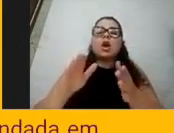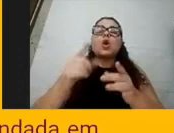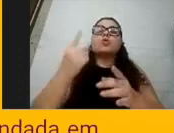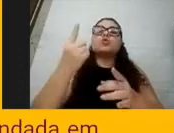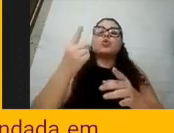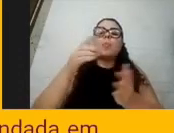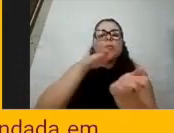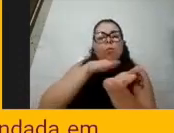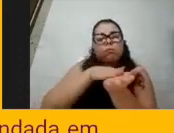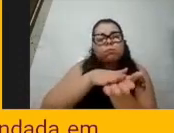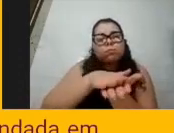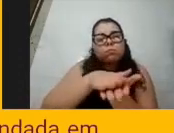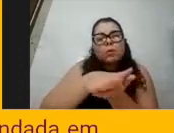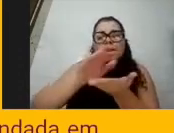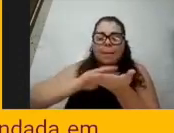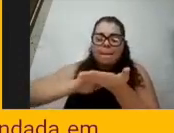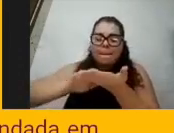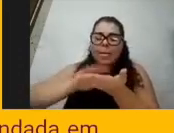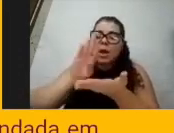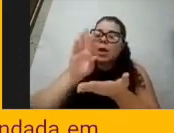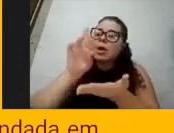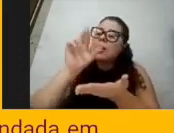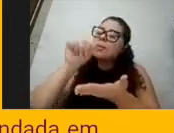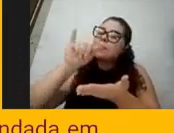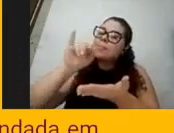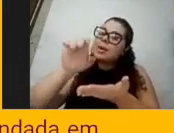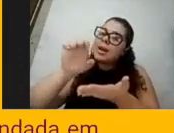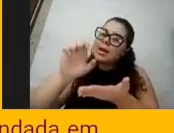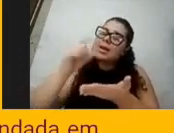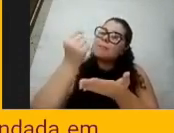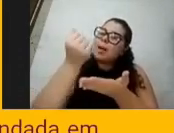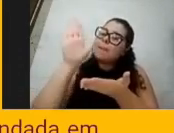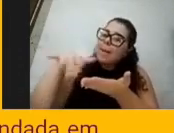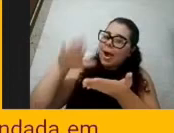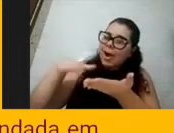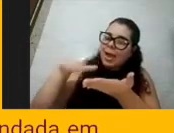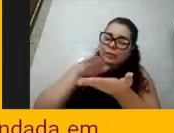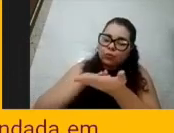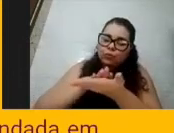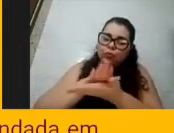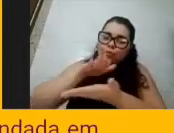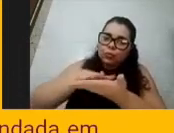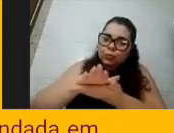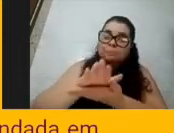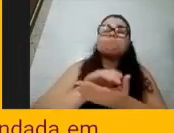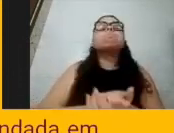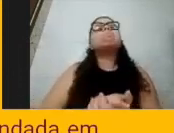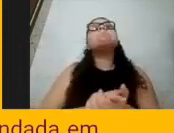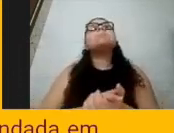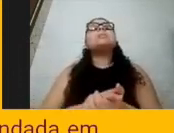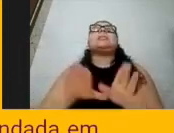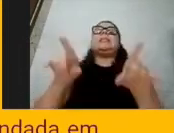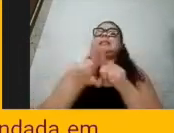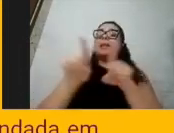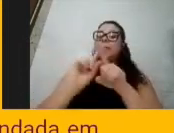custo, que daqui a pouquinho a gente vai estar lançando, só dando um spoiler para vocês. E, além disso, a gente trabalha com a